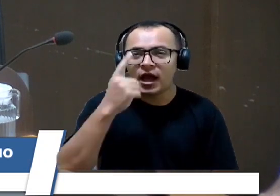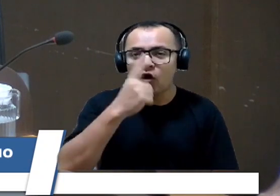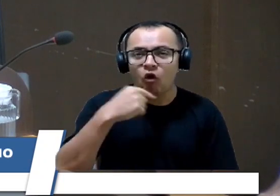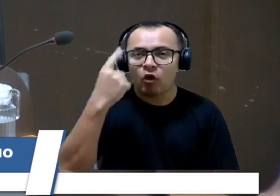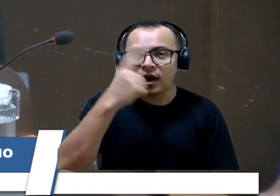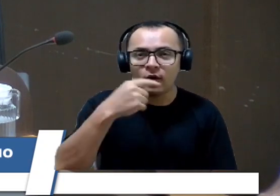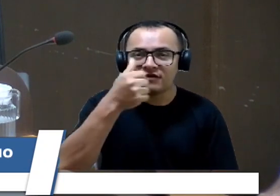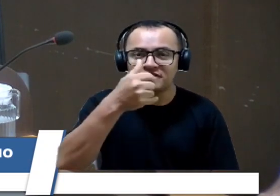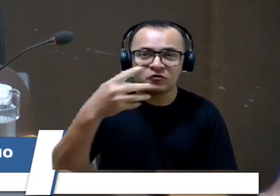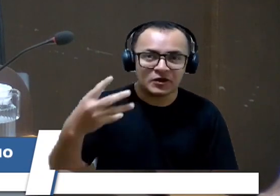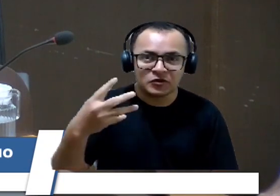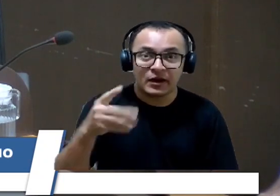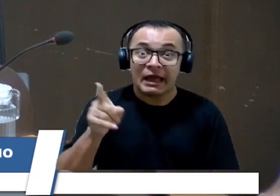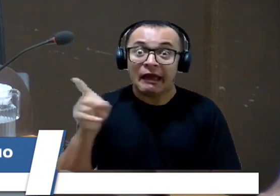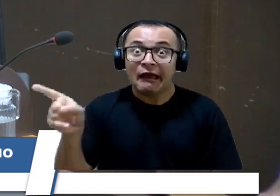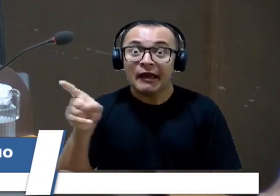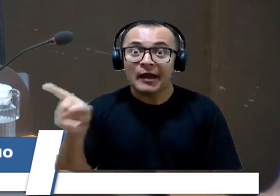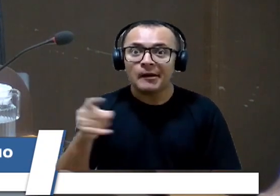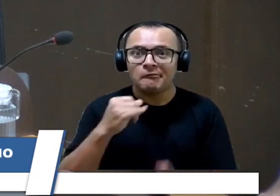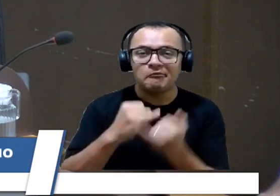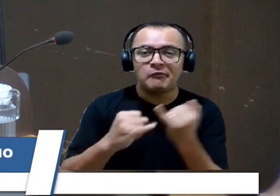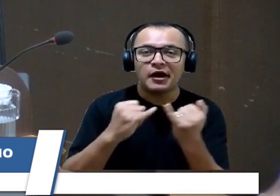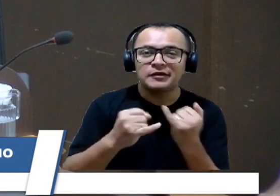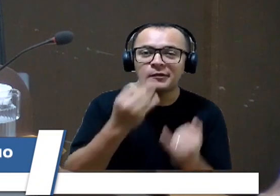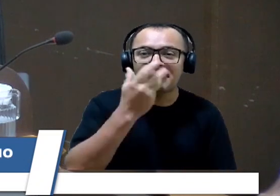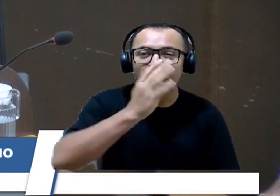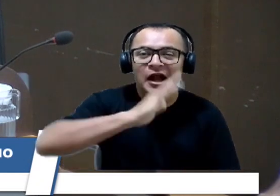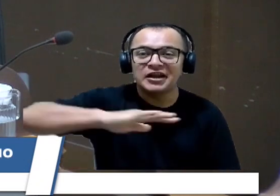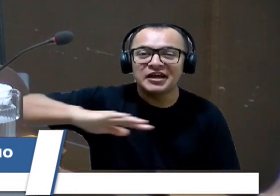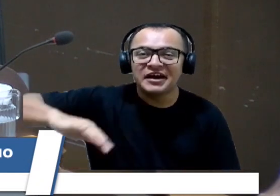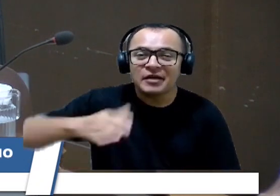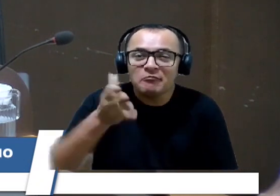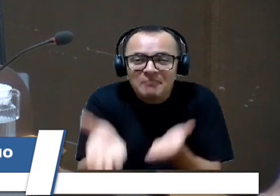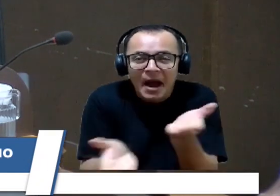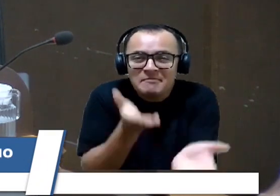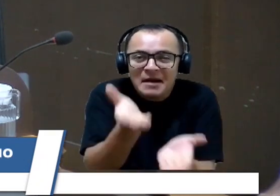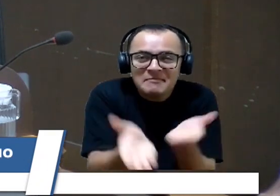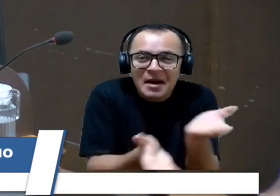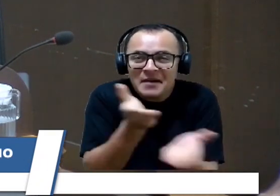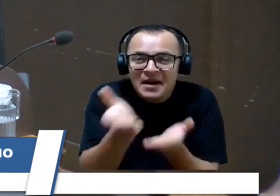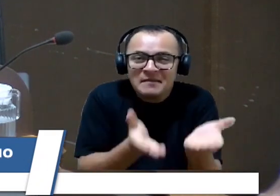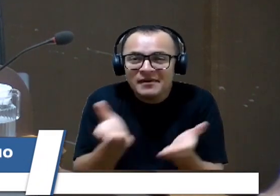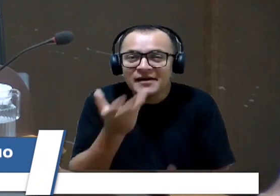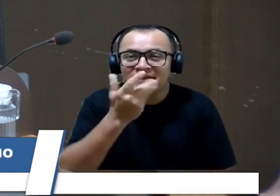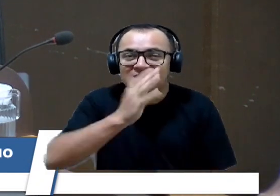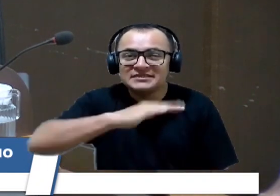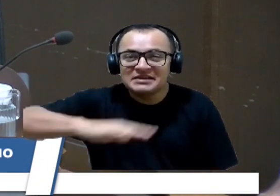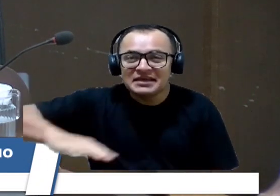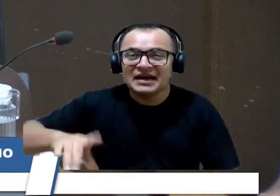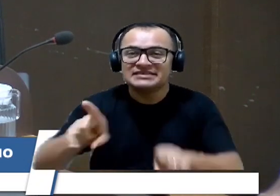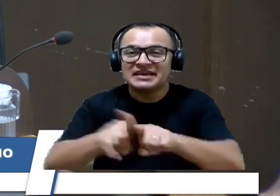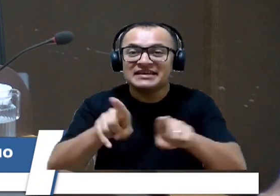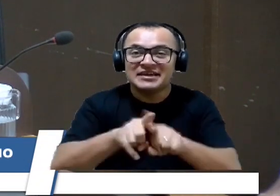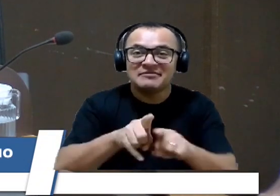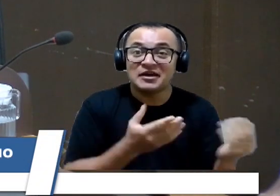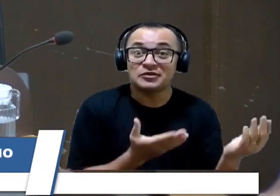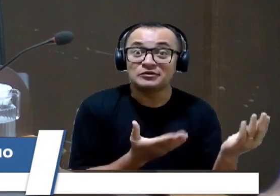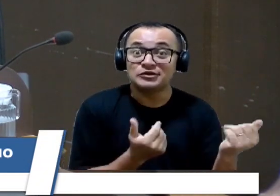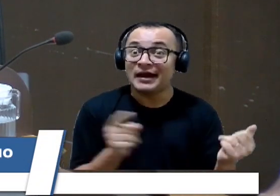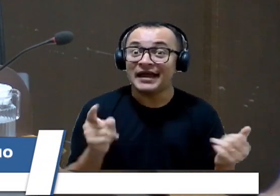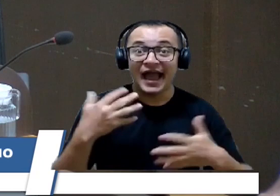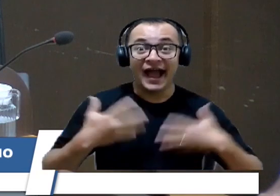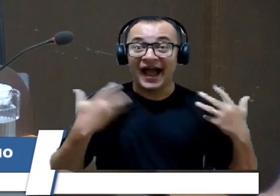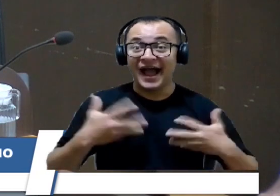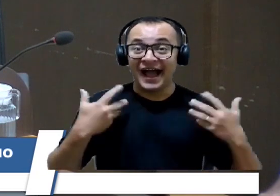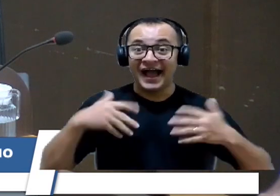igual um menino lá cuidando da criançada, dos jovens e ele numa alegria em estar presente.